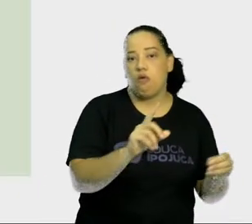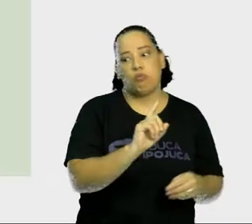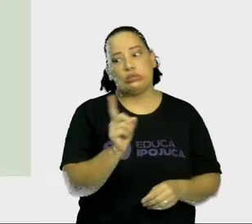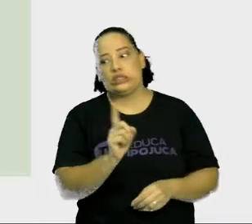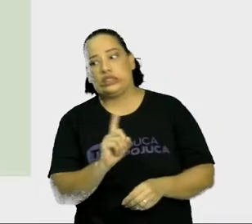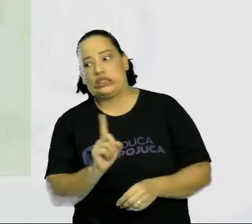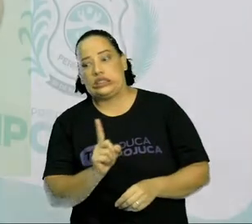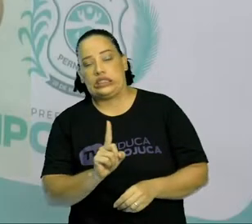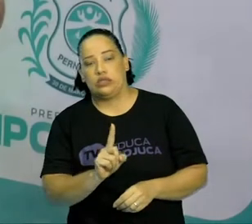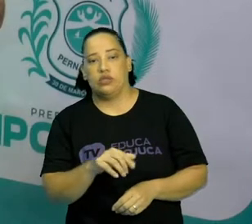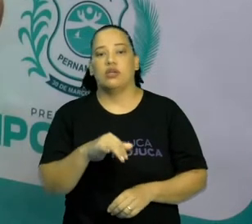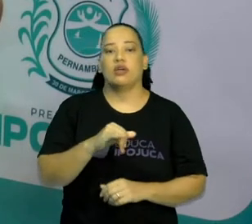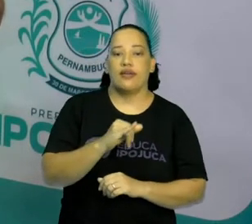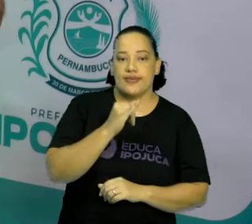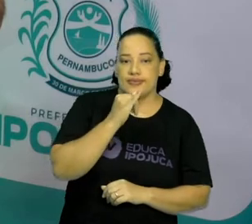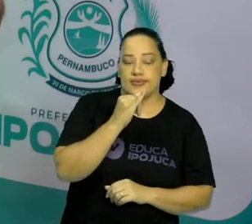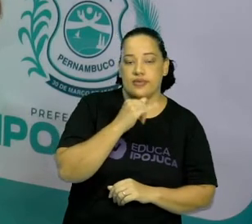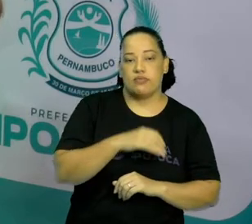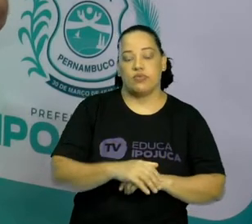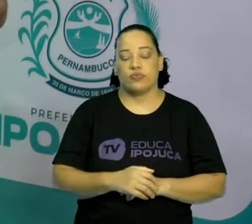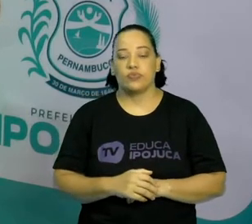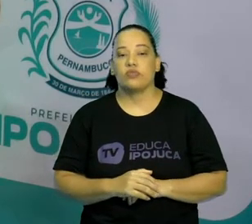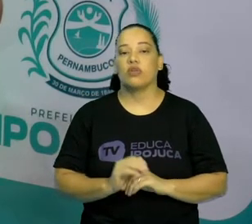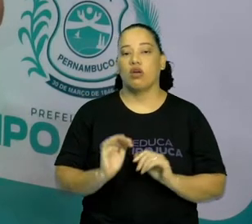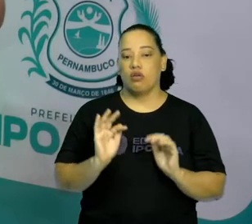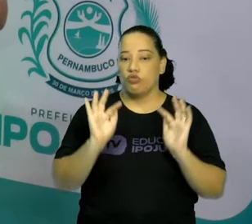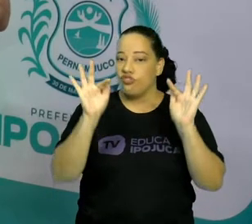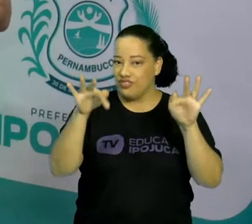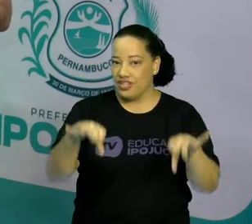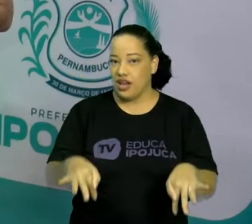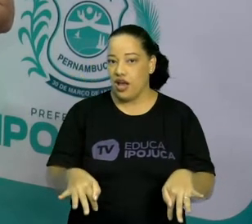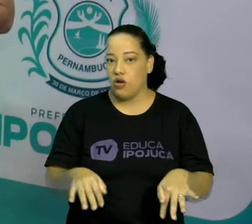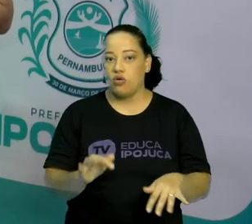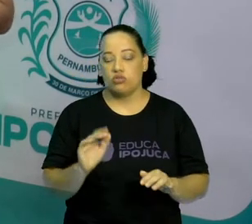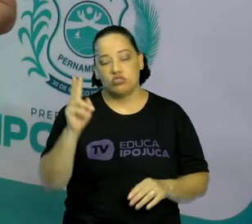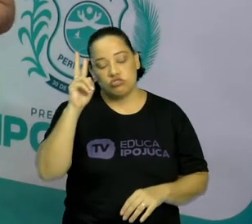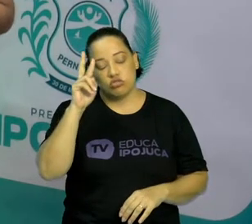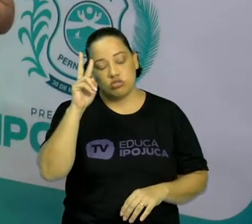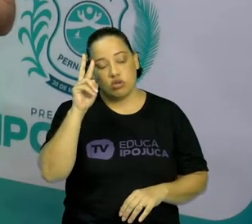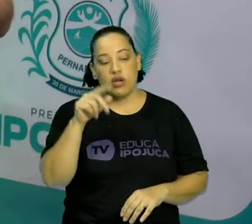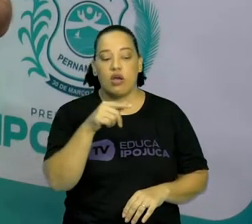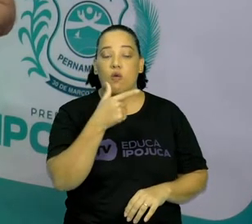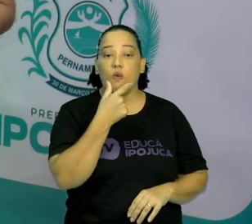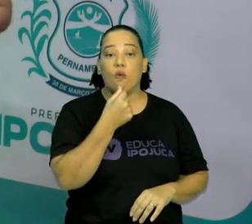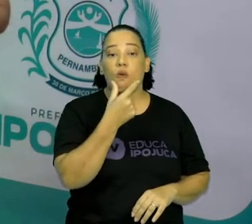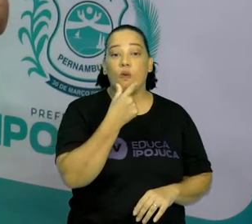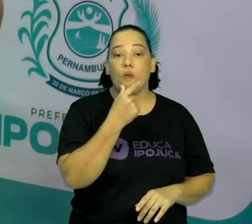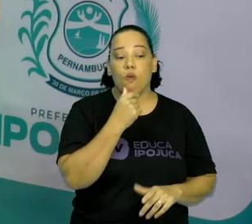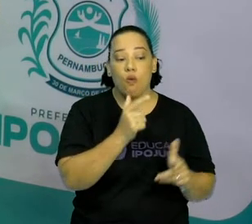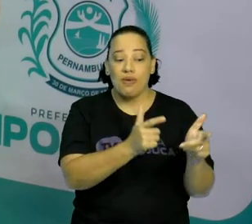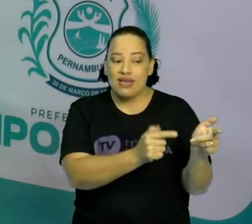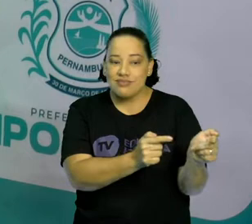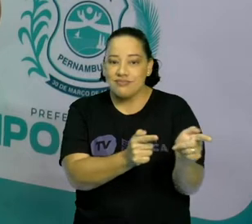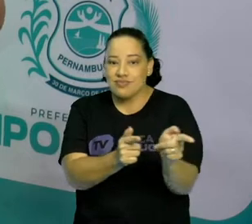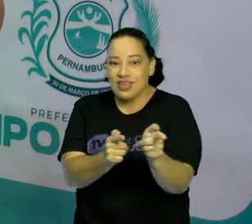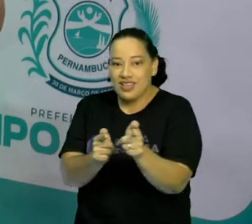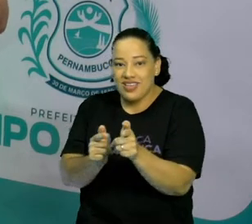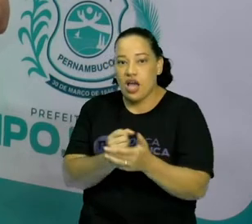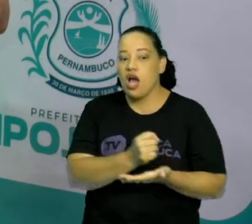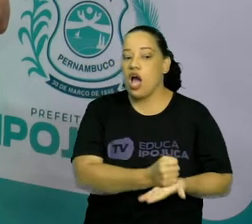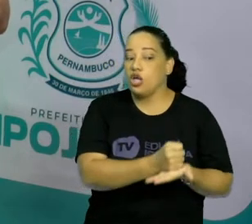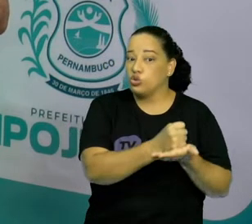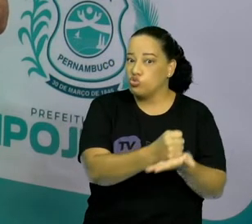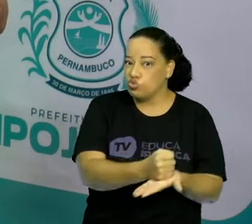No final da história, né, o caçador chegou e ajudou a vovózinha e a Chapeuzinho